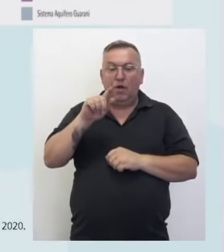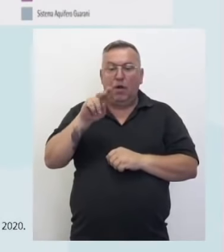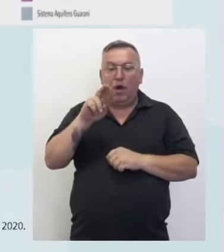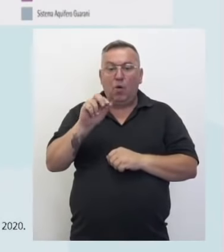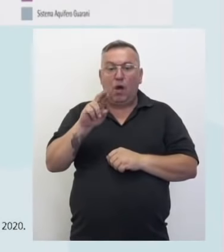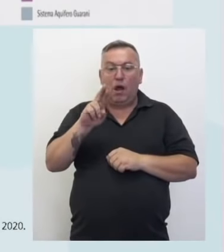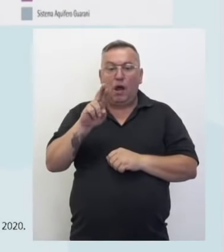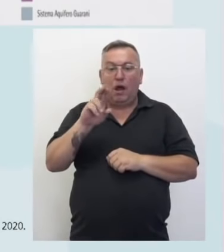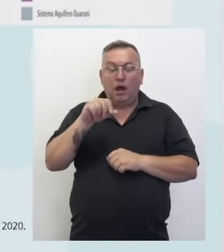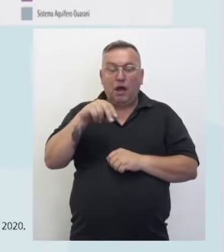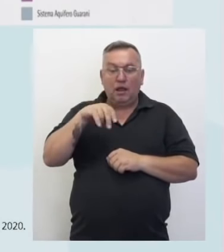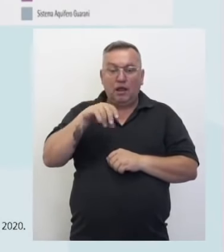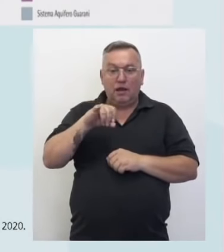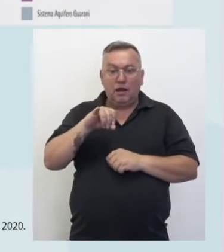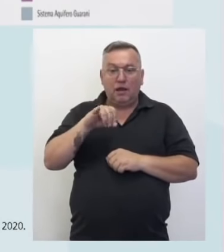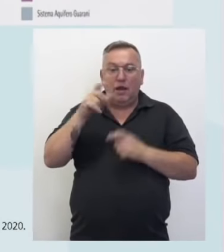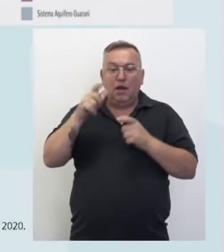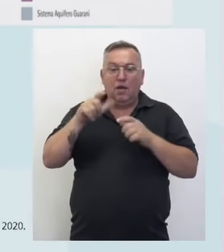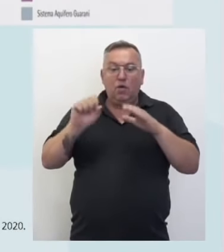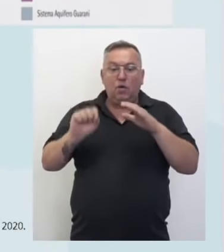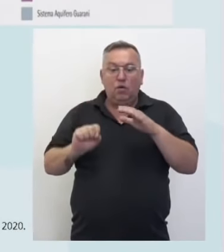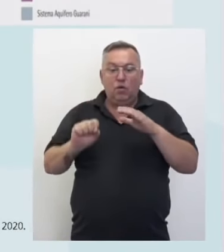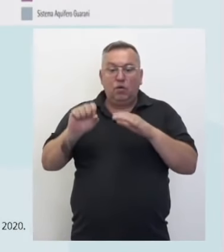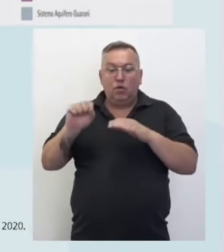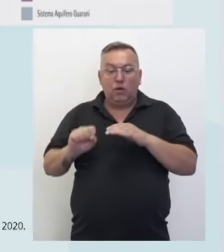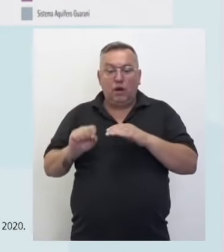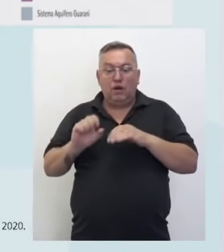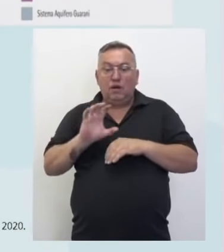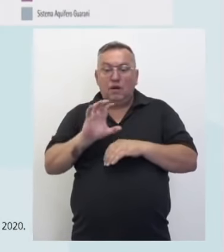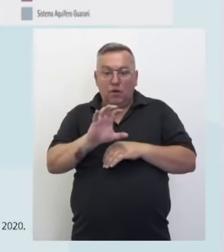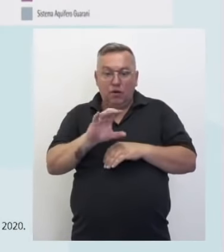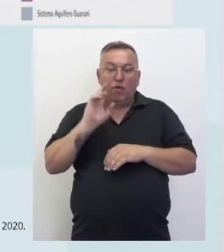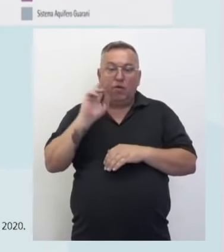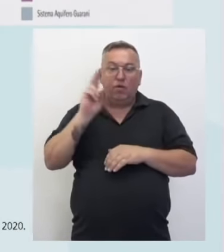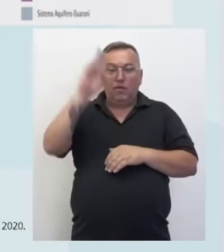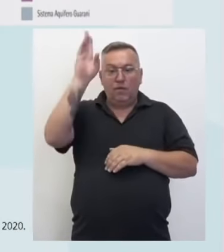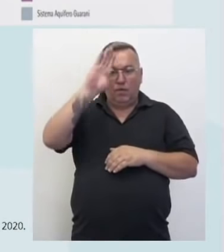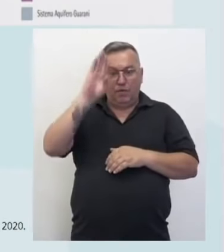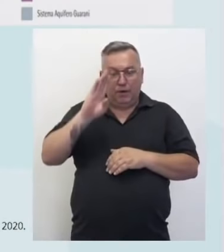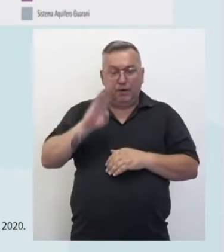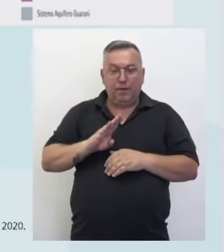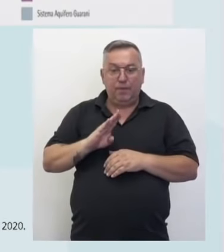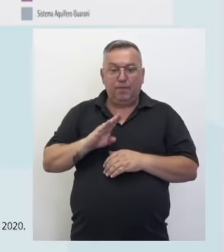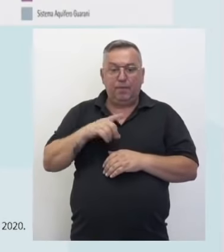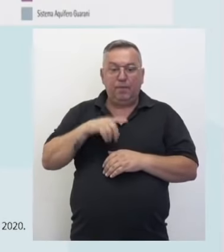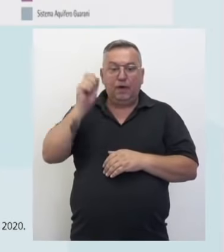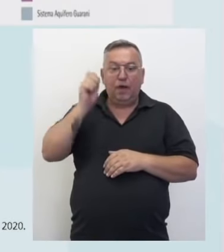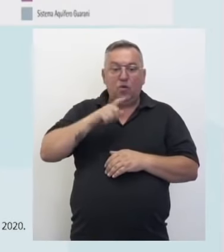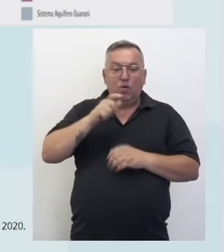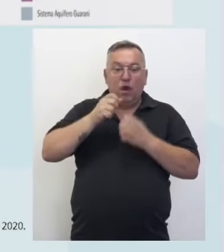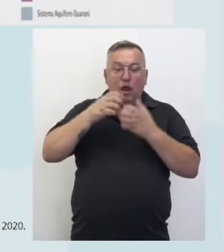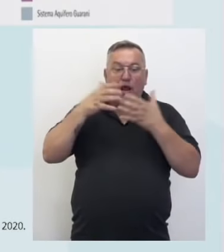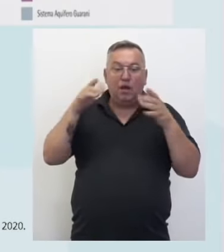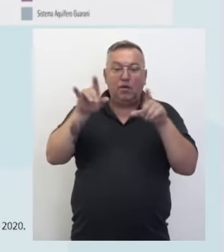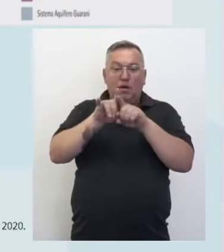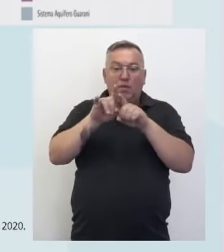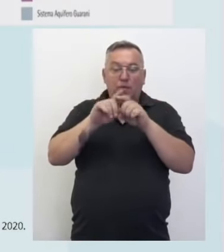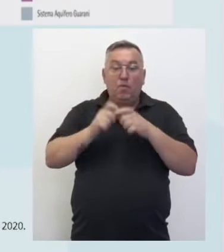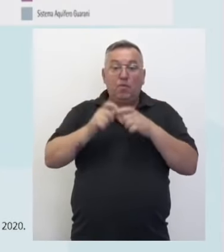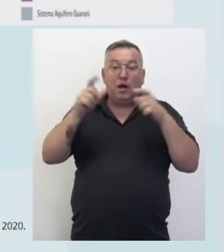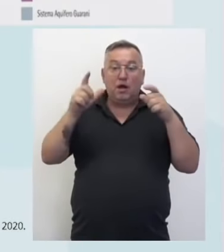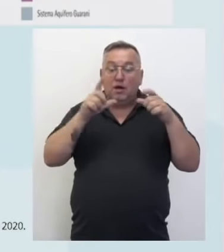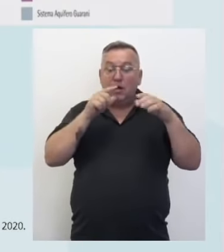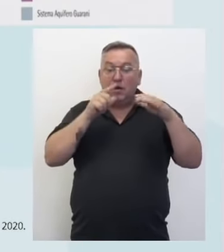que está na região sul, sudeste e centro-oeste, como vocês veem na imagem, em azul claro. É o maior sistema